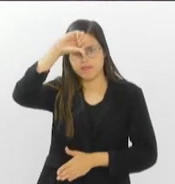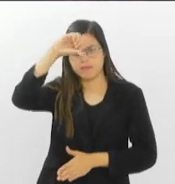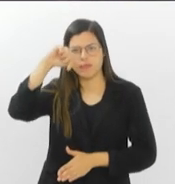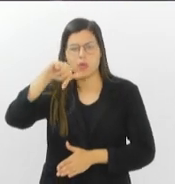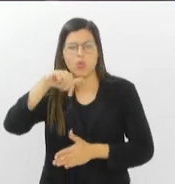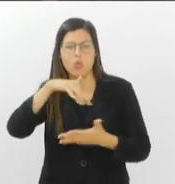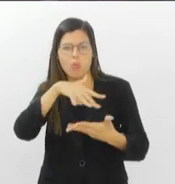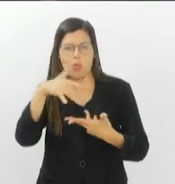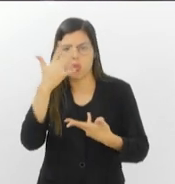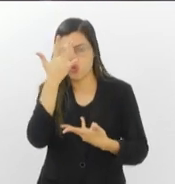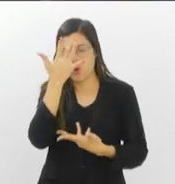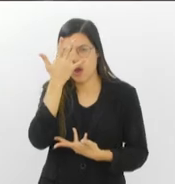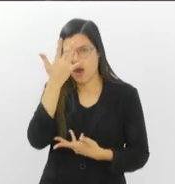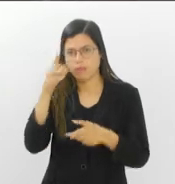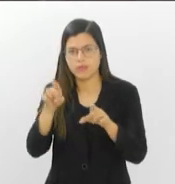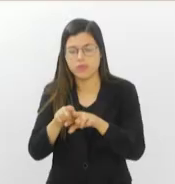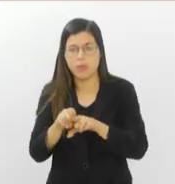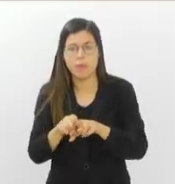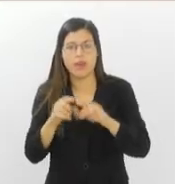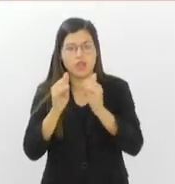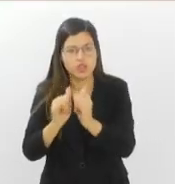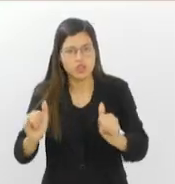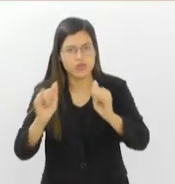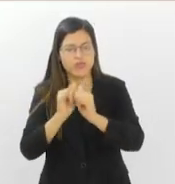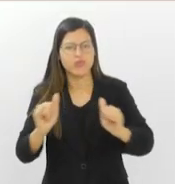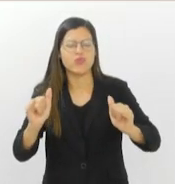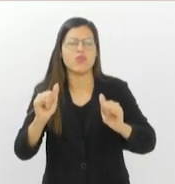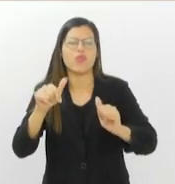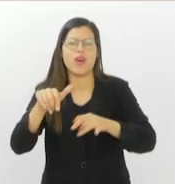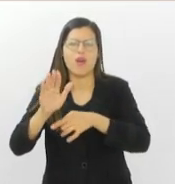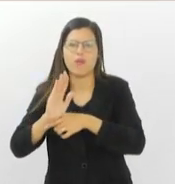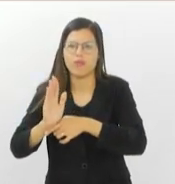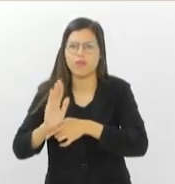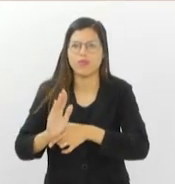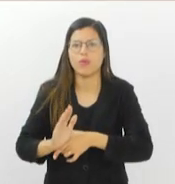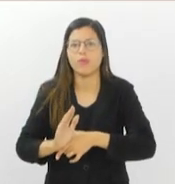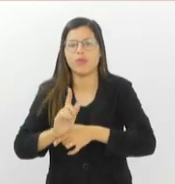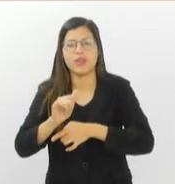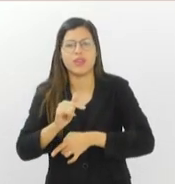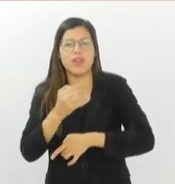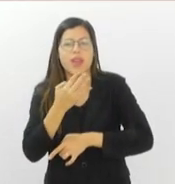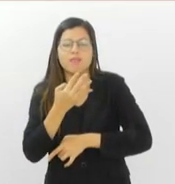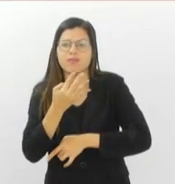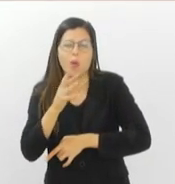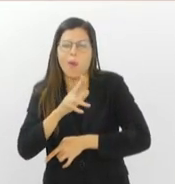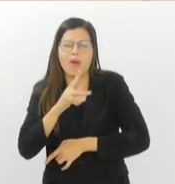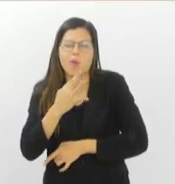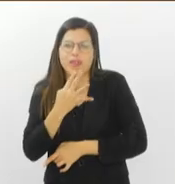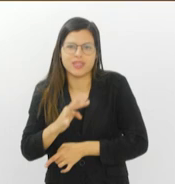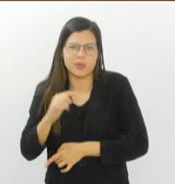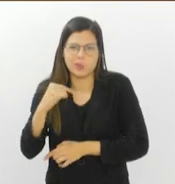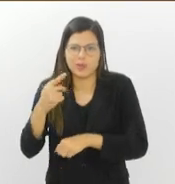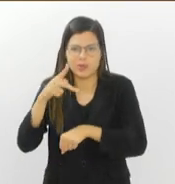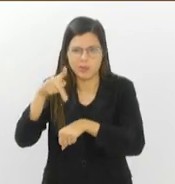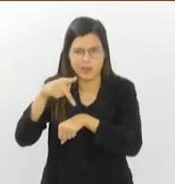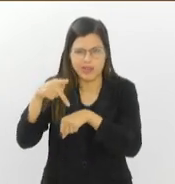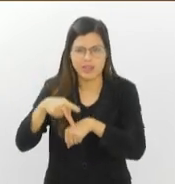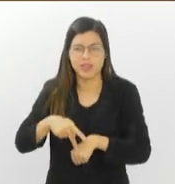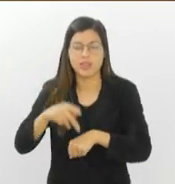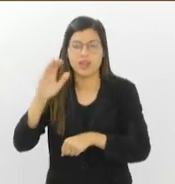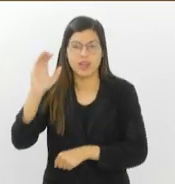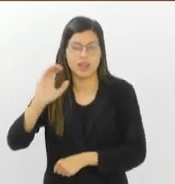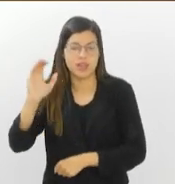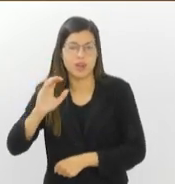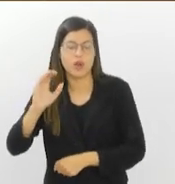divulgar sua rica cinematografia, pouco conhecida no nosso país. Em Niterói, a mostra está sendo exibida no Cinearte